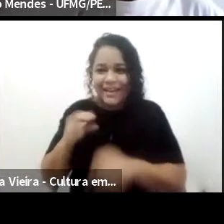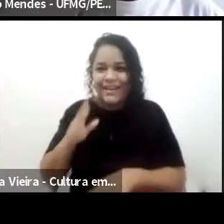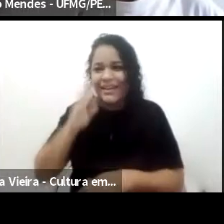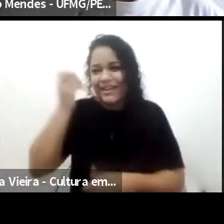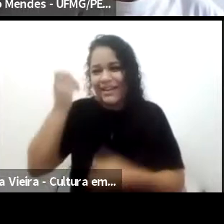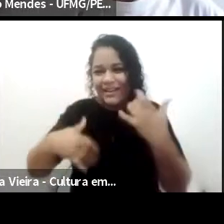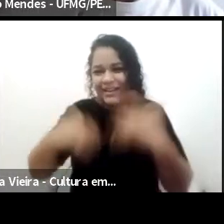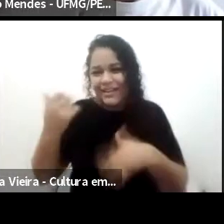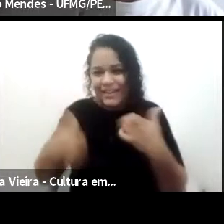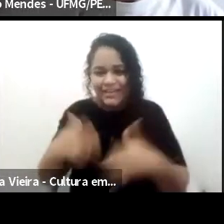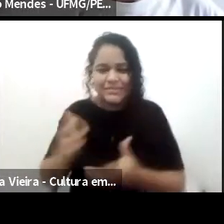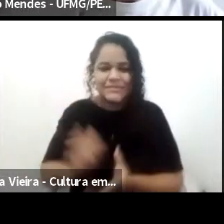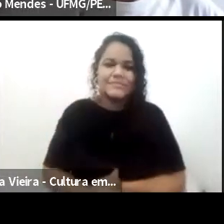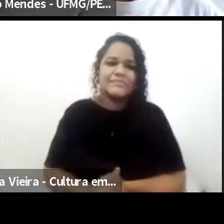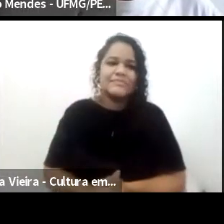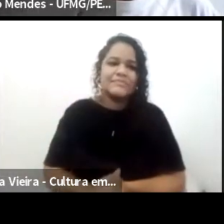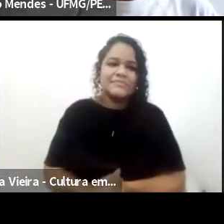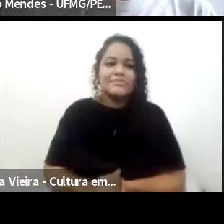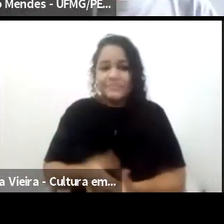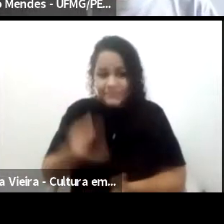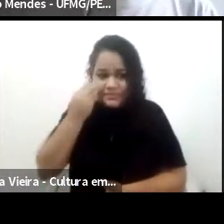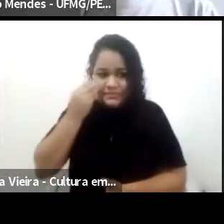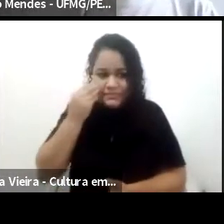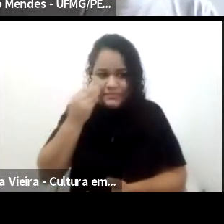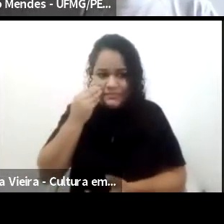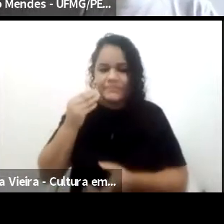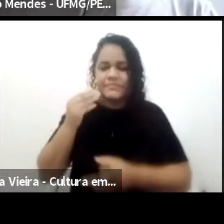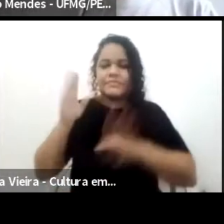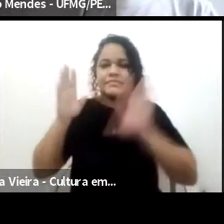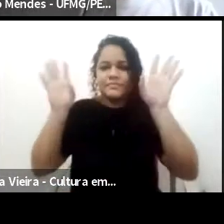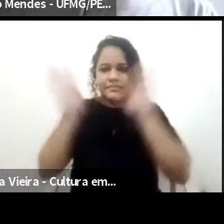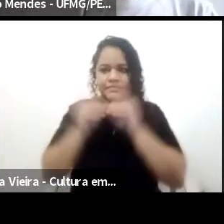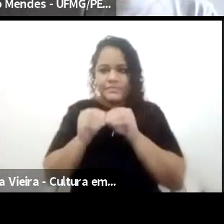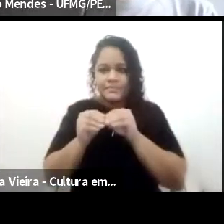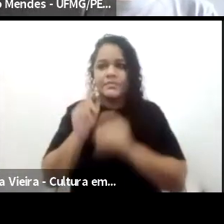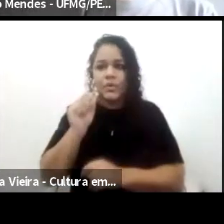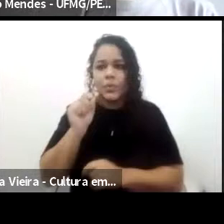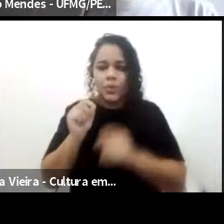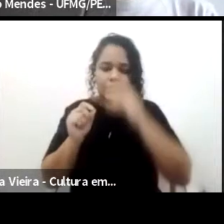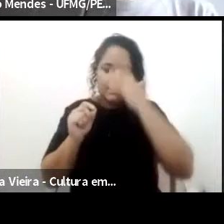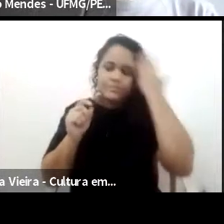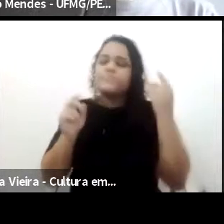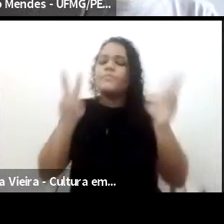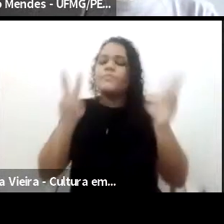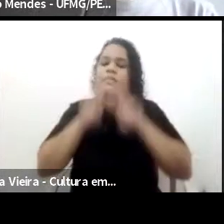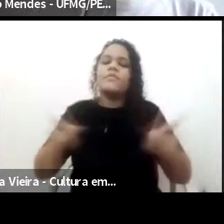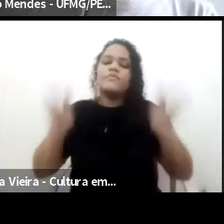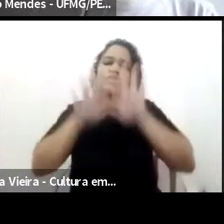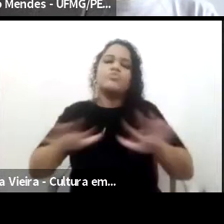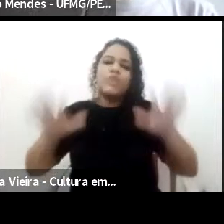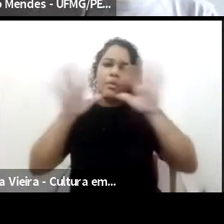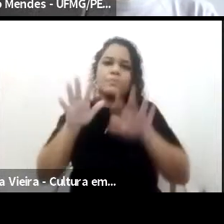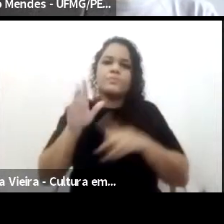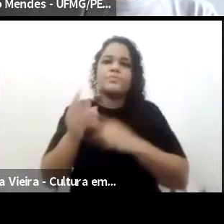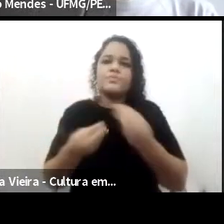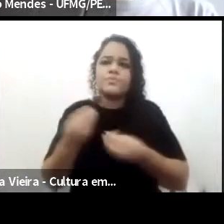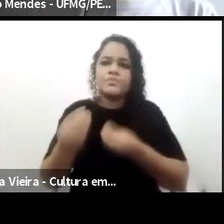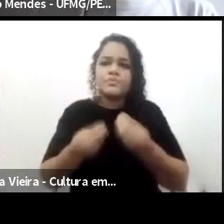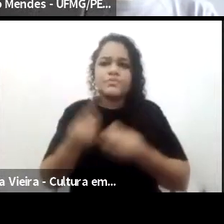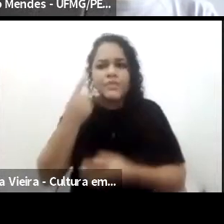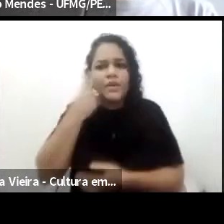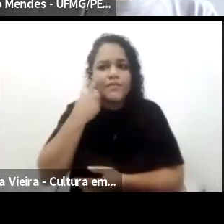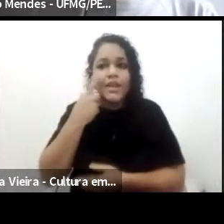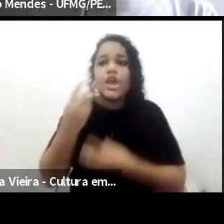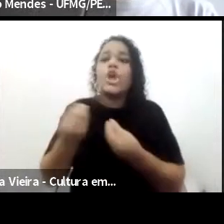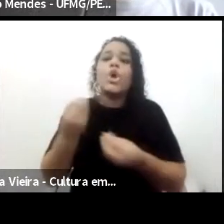Enquanto considerações finais, acho que a gente tem que pensar primeiro nas permanências culturais e educacionais, aquilo